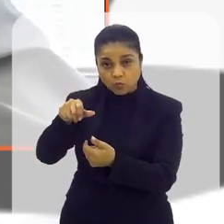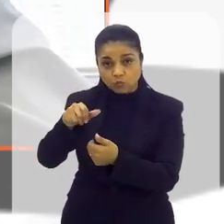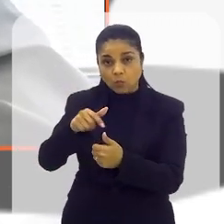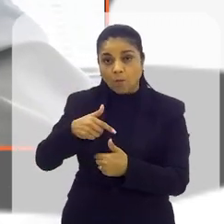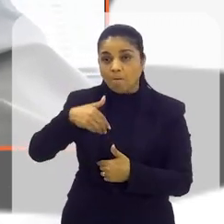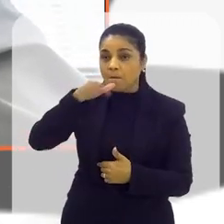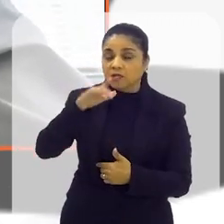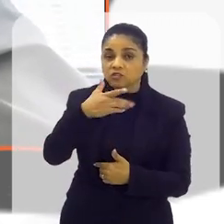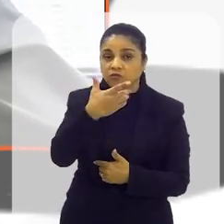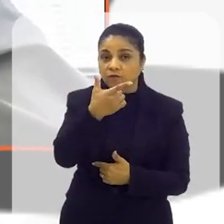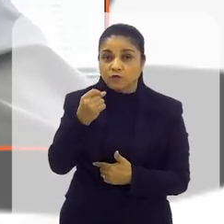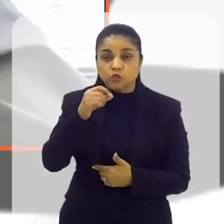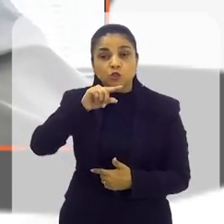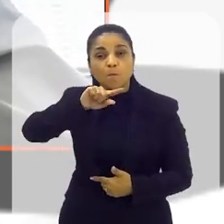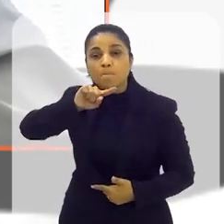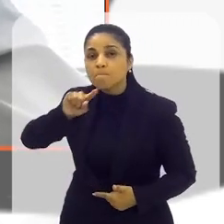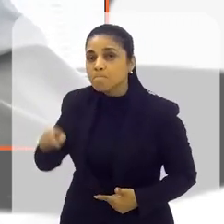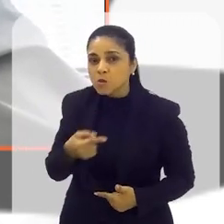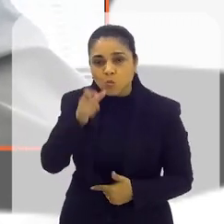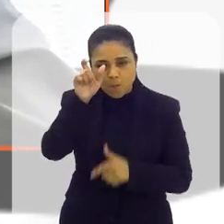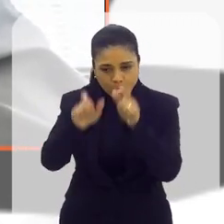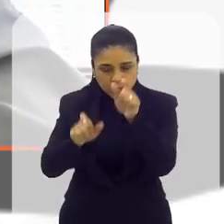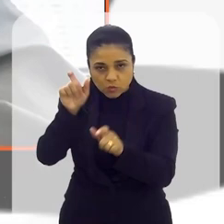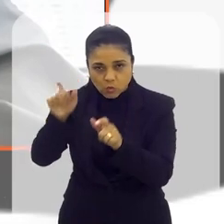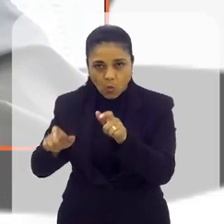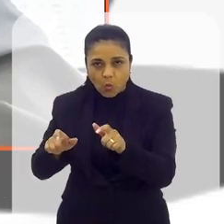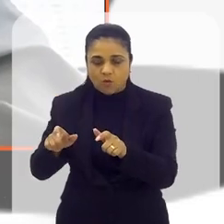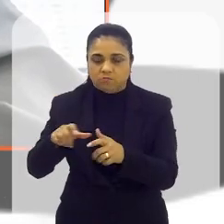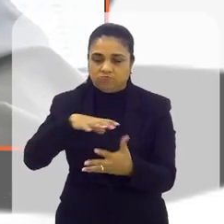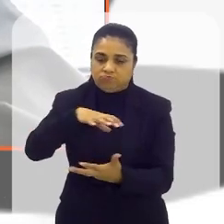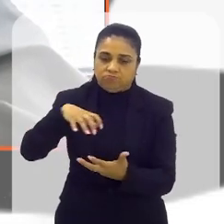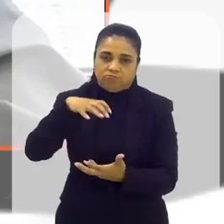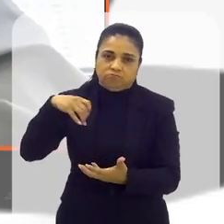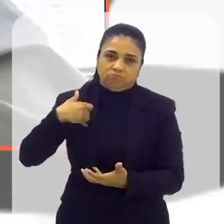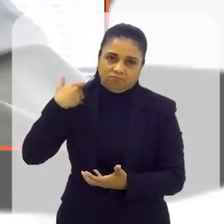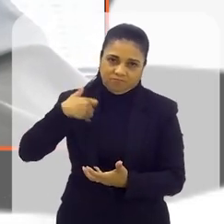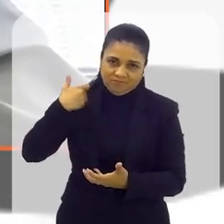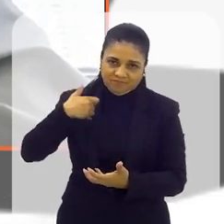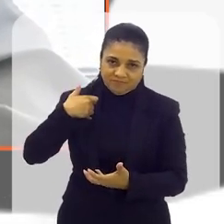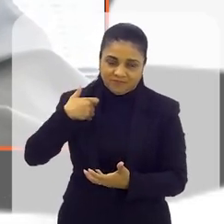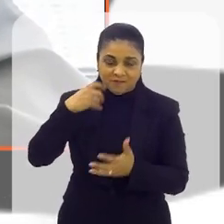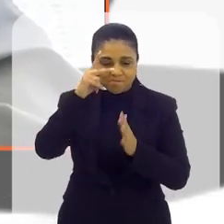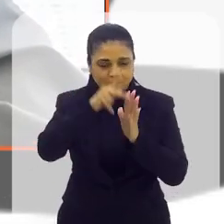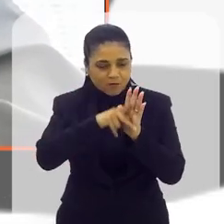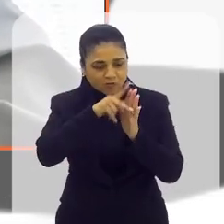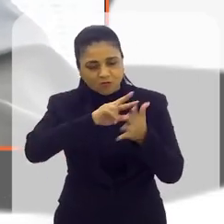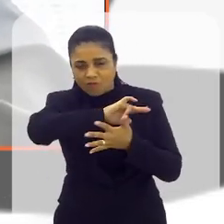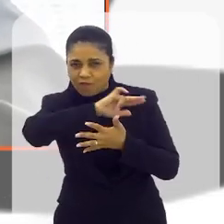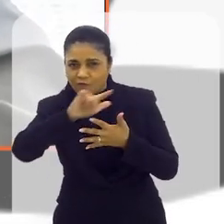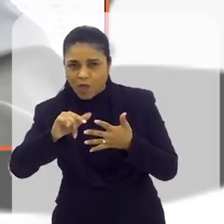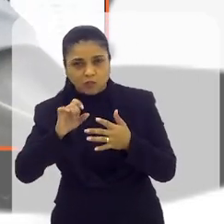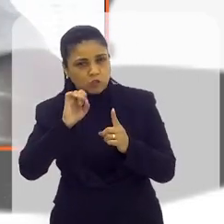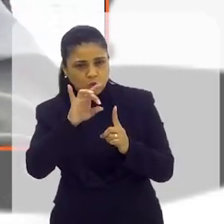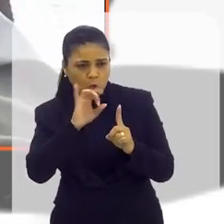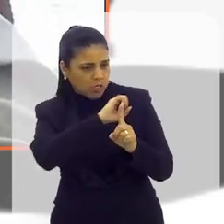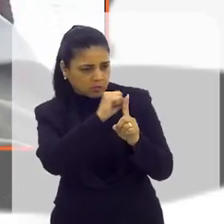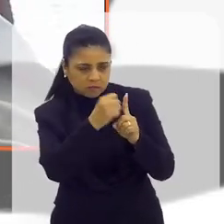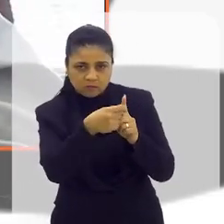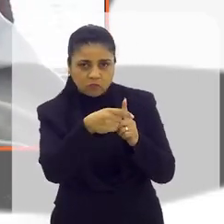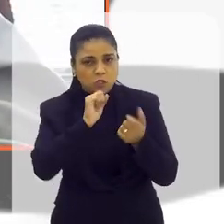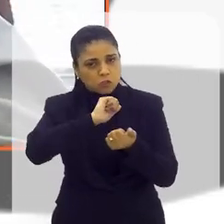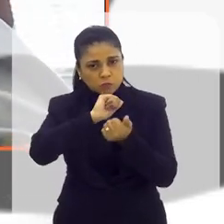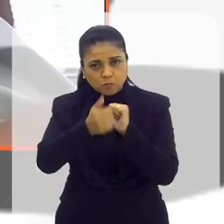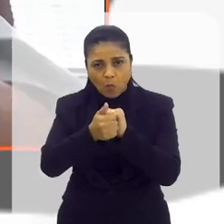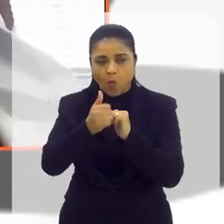atendeu mais de 20 mil pessoas da terceira idade em vários projetos, não só da